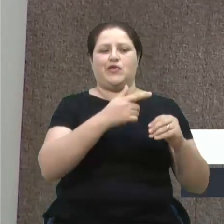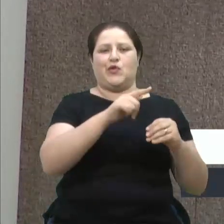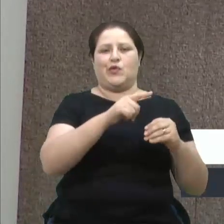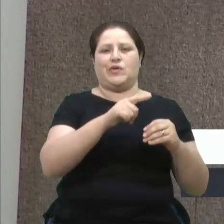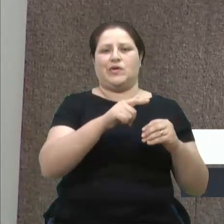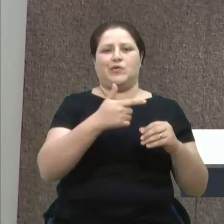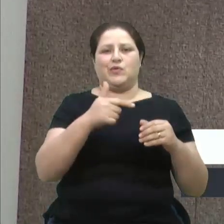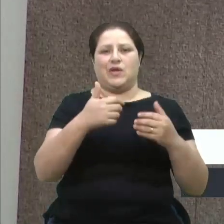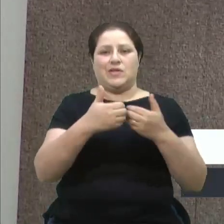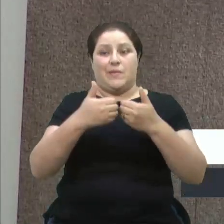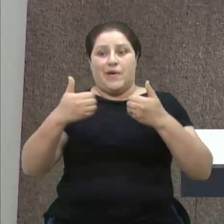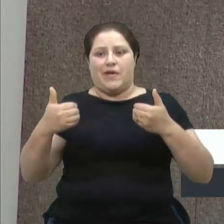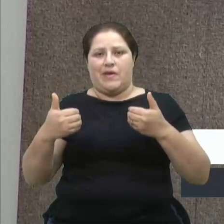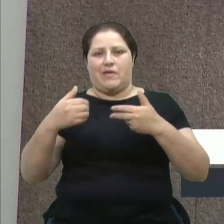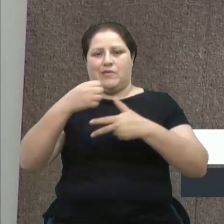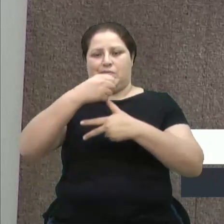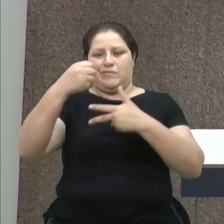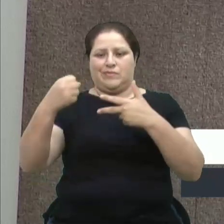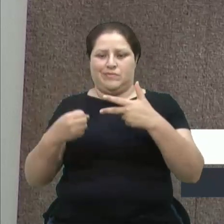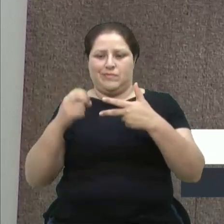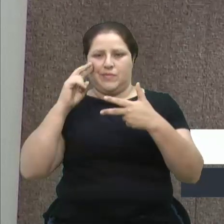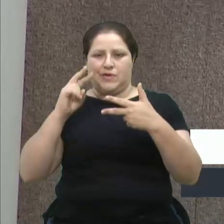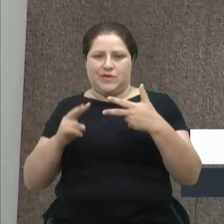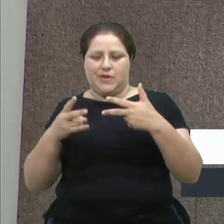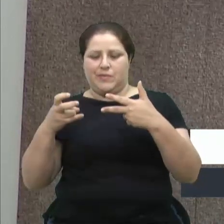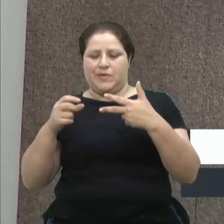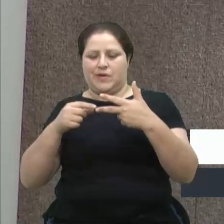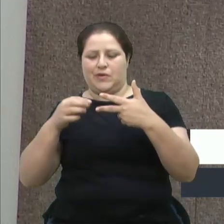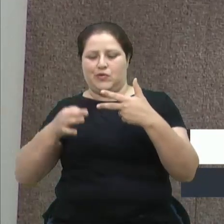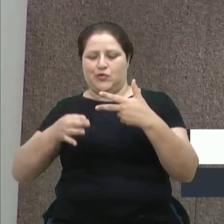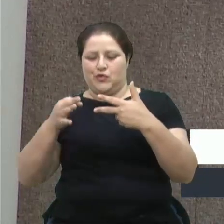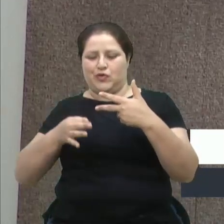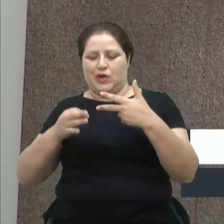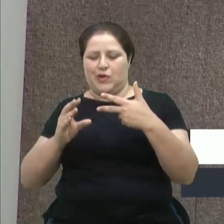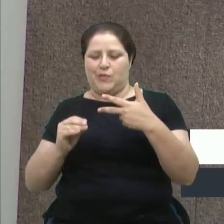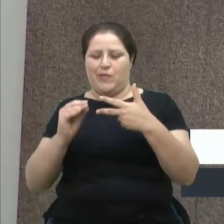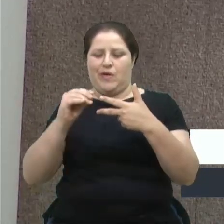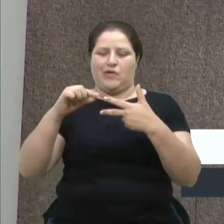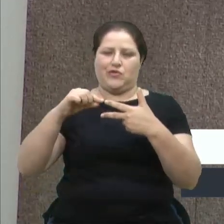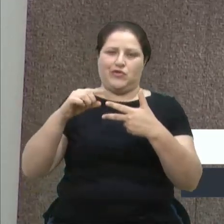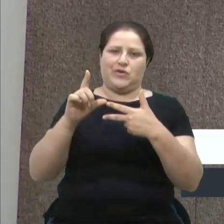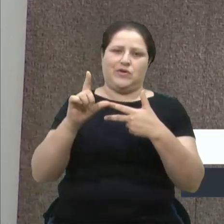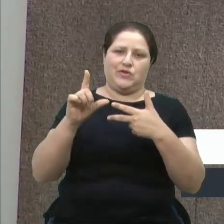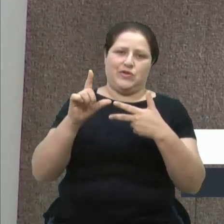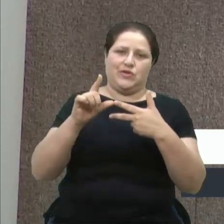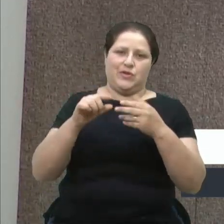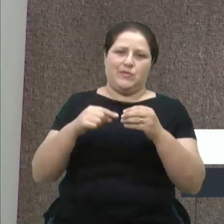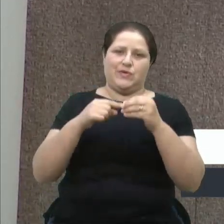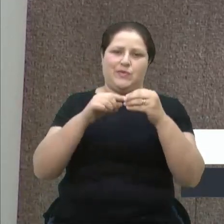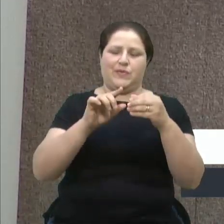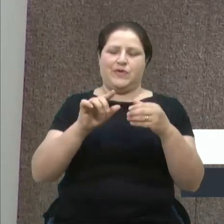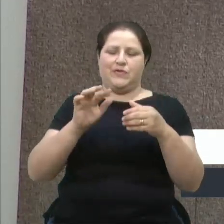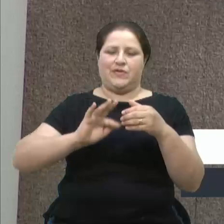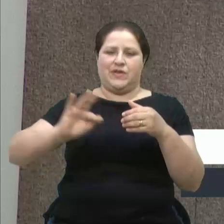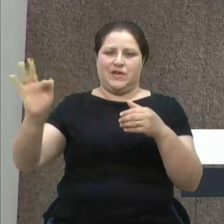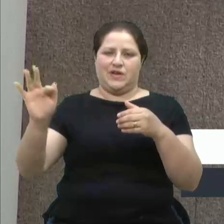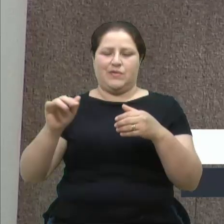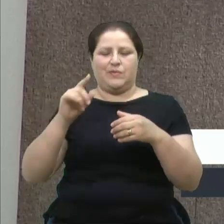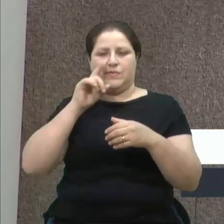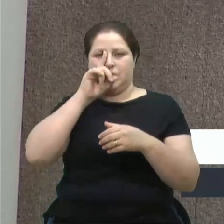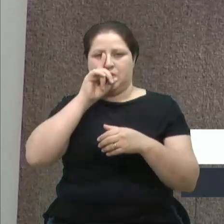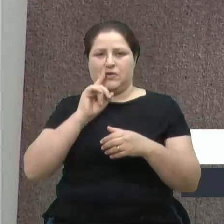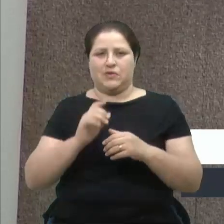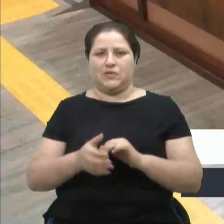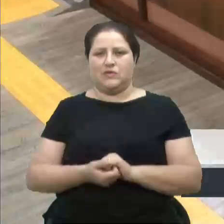tripartítipo do poder. A gente vê que o judiciário está se metendo no legislativo, principalmente em nível federal. Então, isso é muito perigoso. A sua